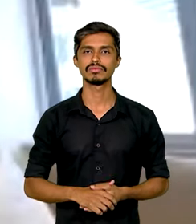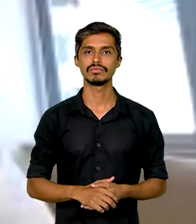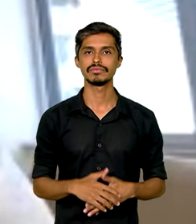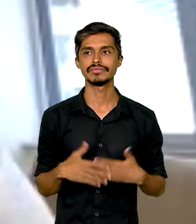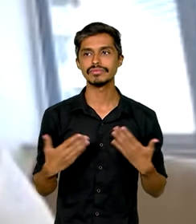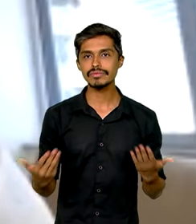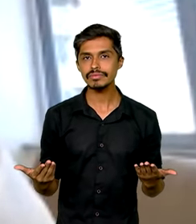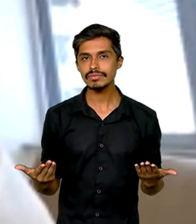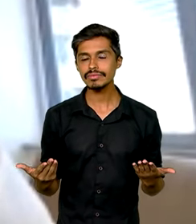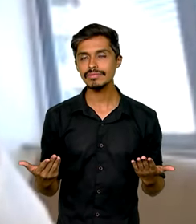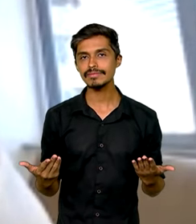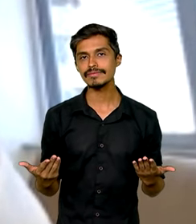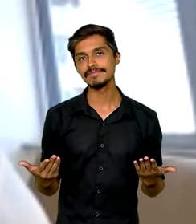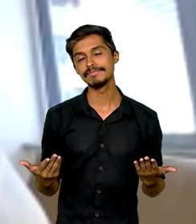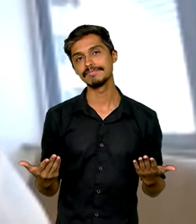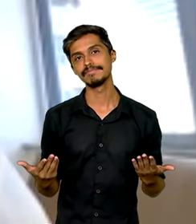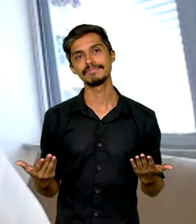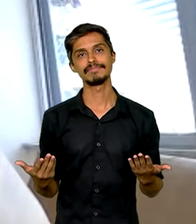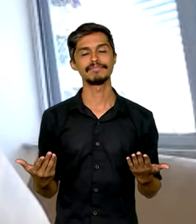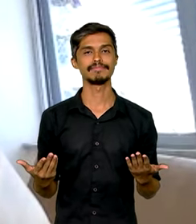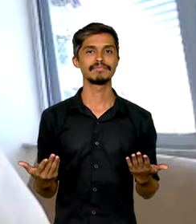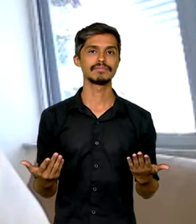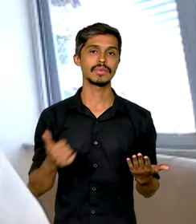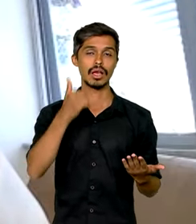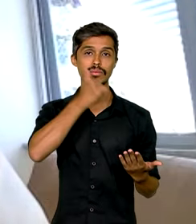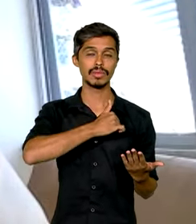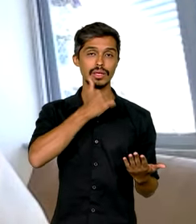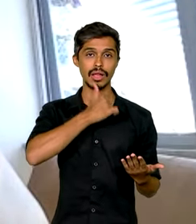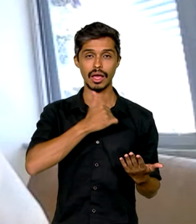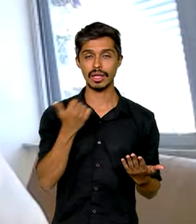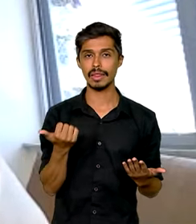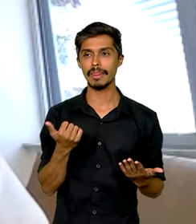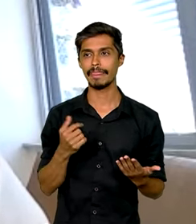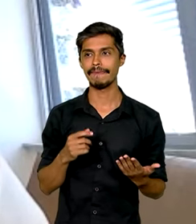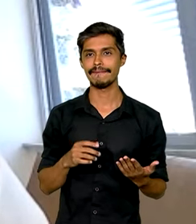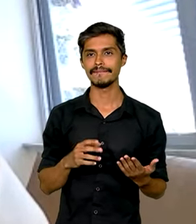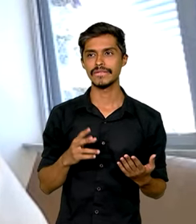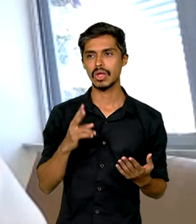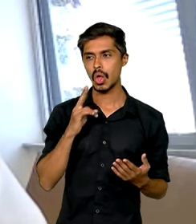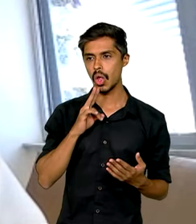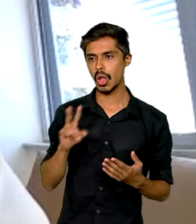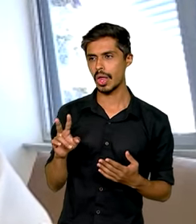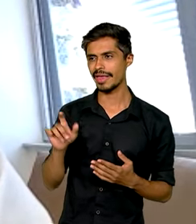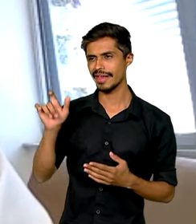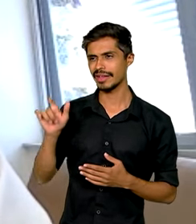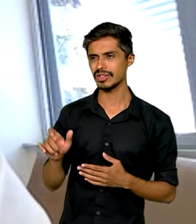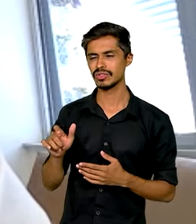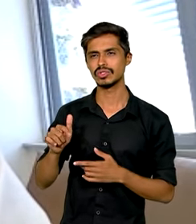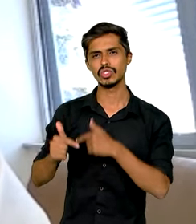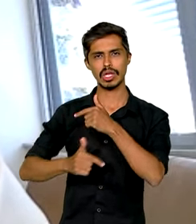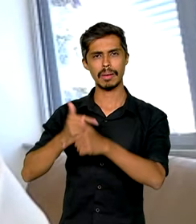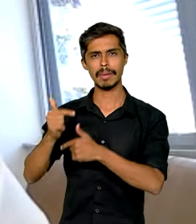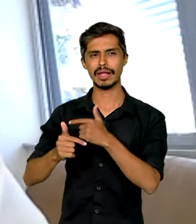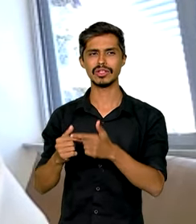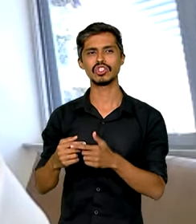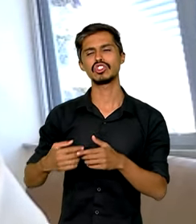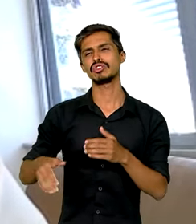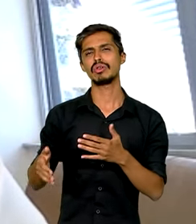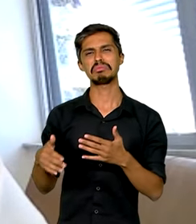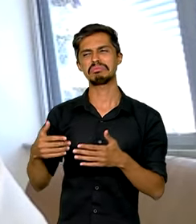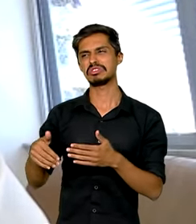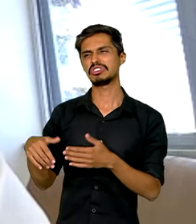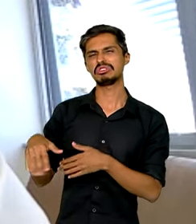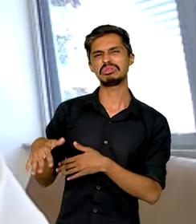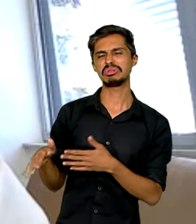Então, as mulheres, elas acabam sendo vistas, por exemplo, como trabalhadoras de segunda categoria,